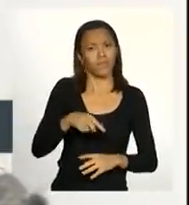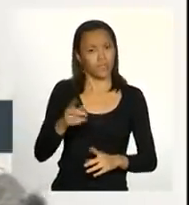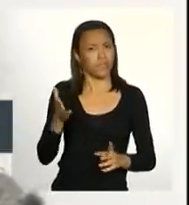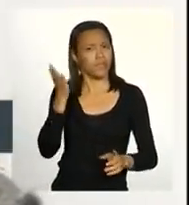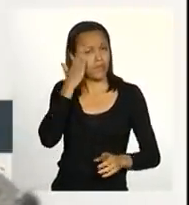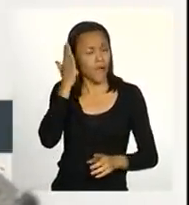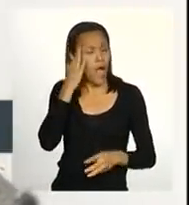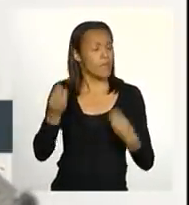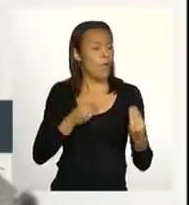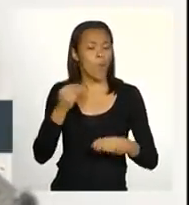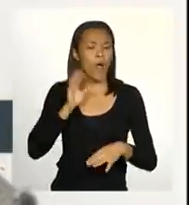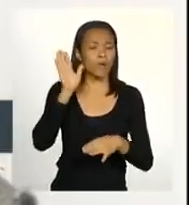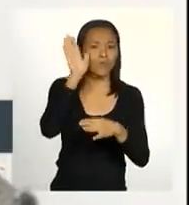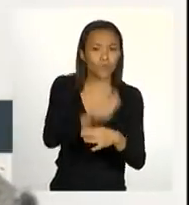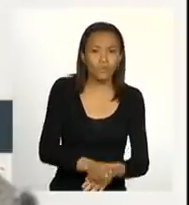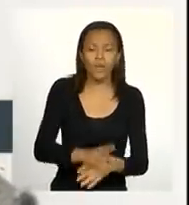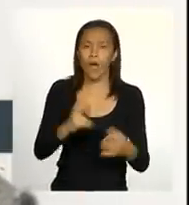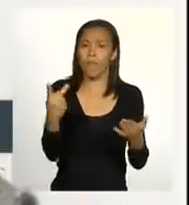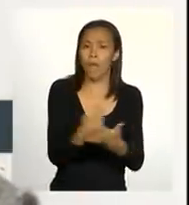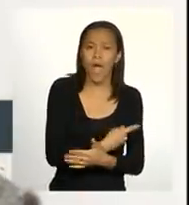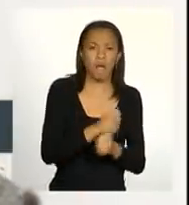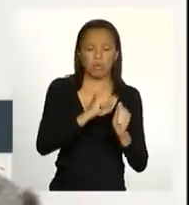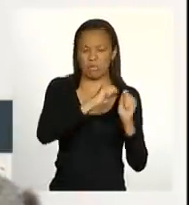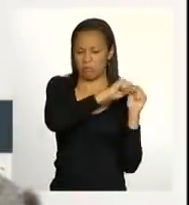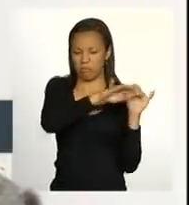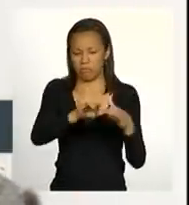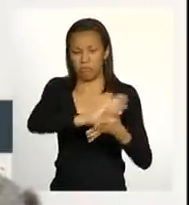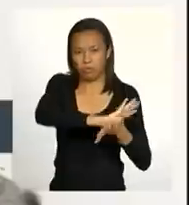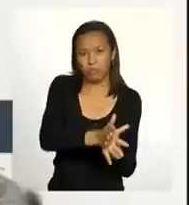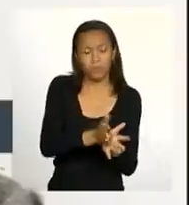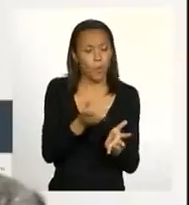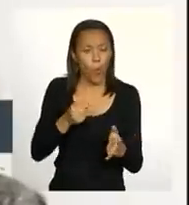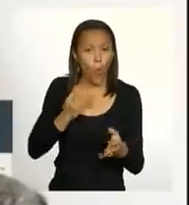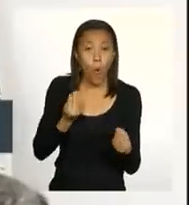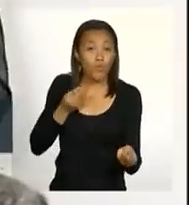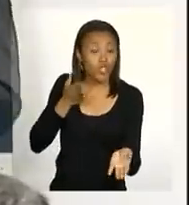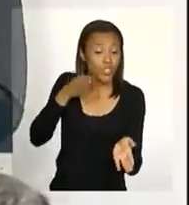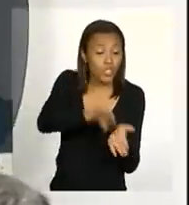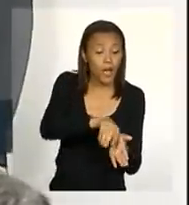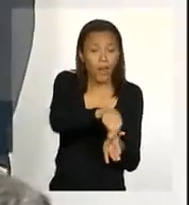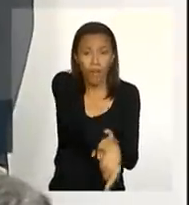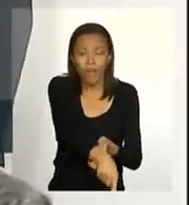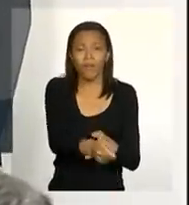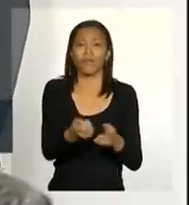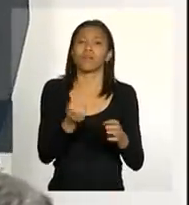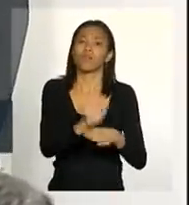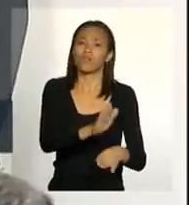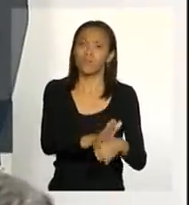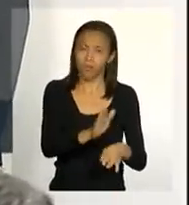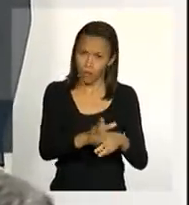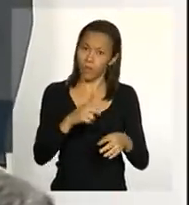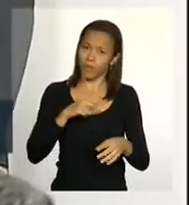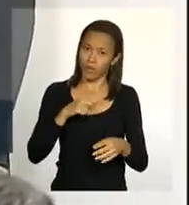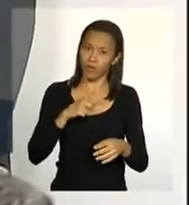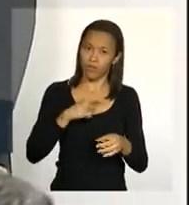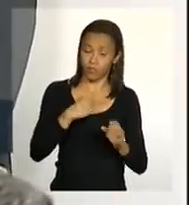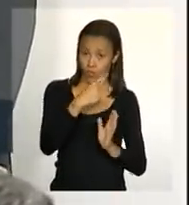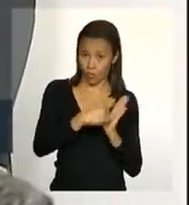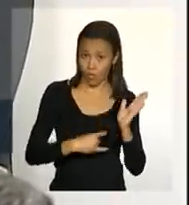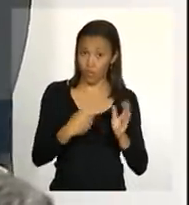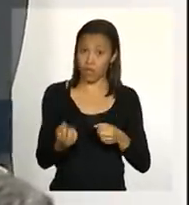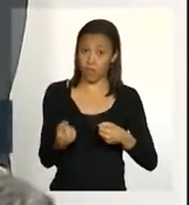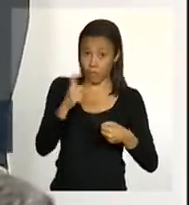resgate, situações de resposta à crítica, num protocolo definido pelo Ministério da Saúde em parceria